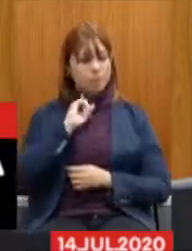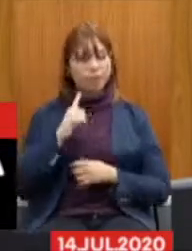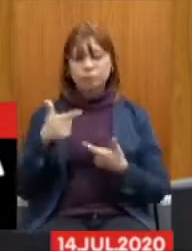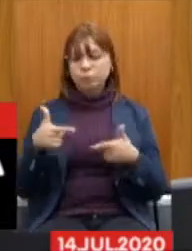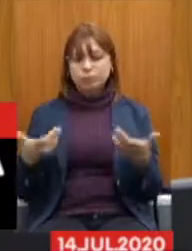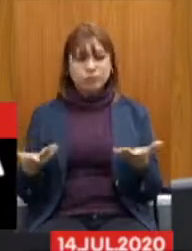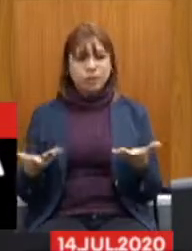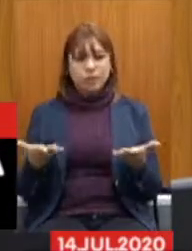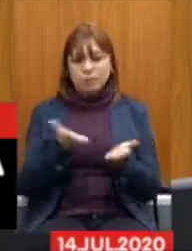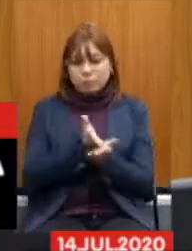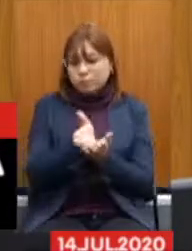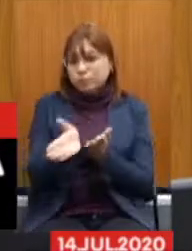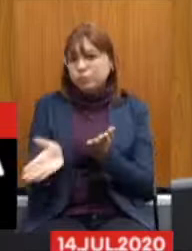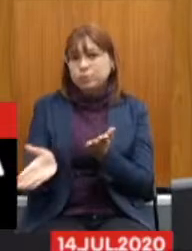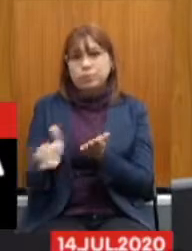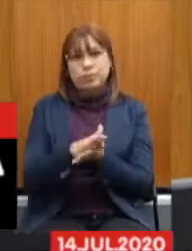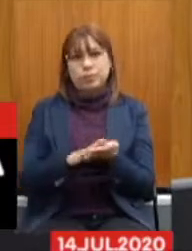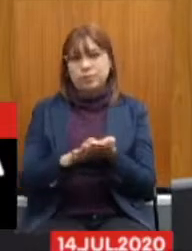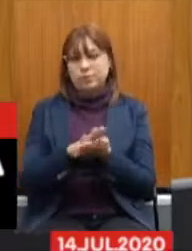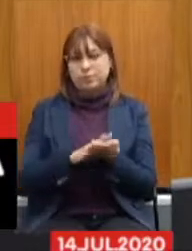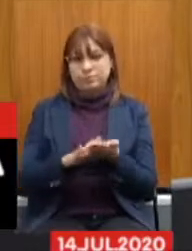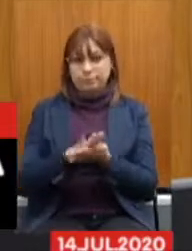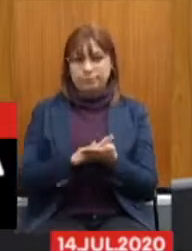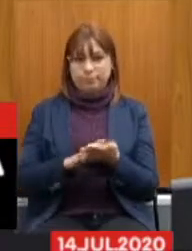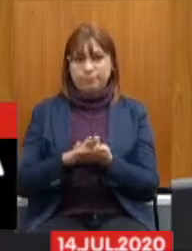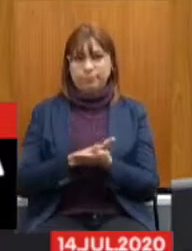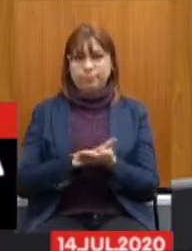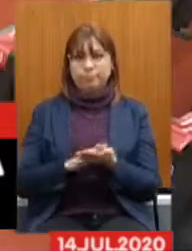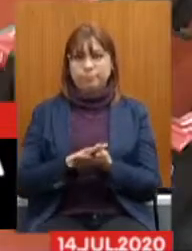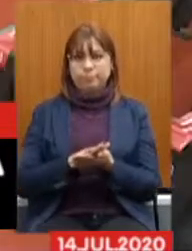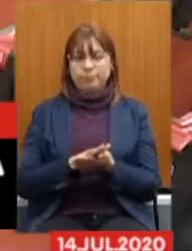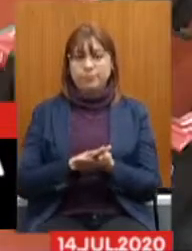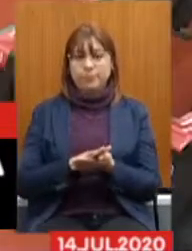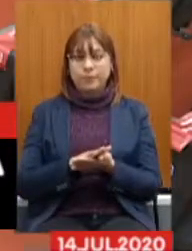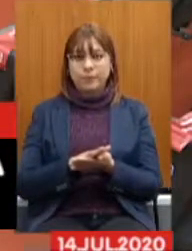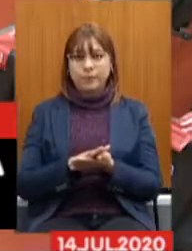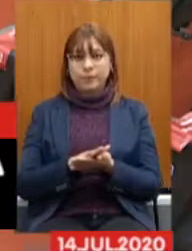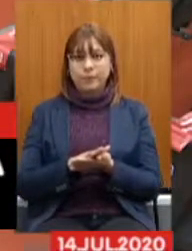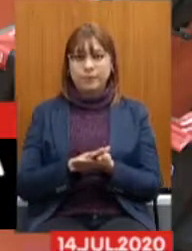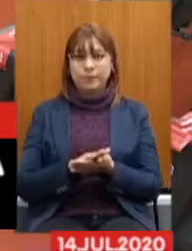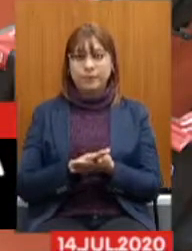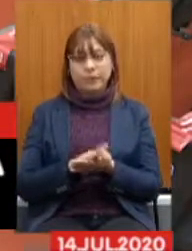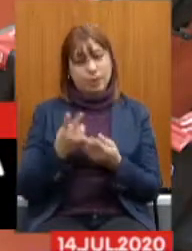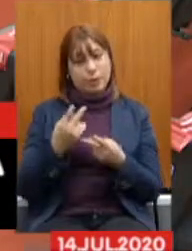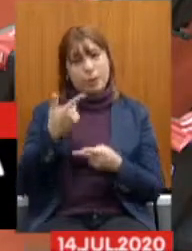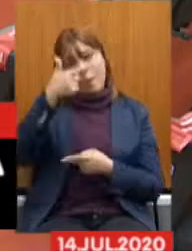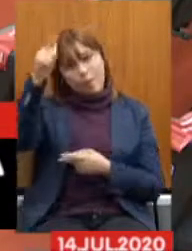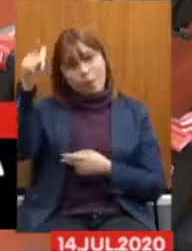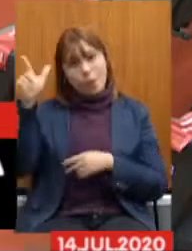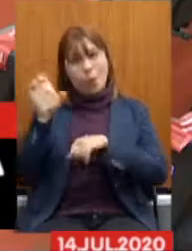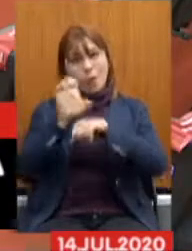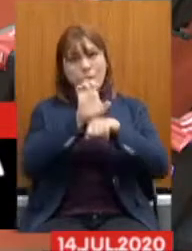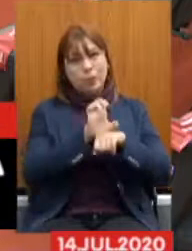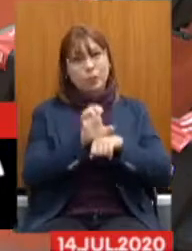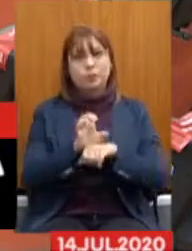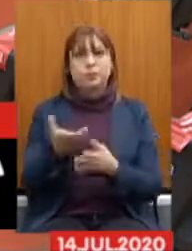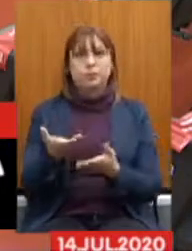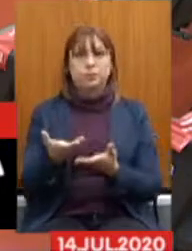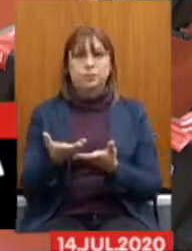desvio de nada, de recursos, nem nada, então aconteceu nos estados. Pé de lúvio,